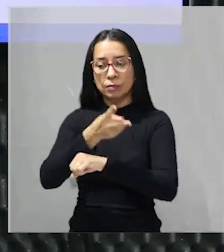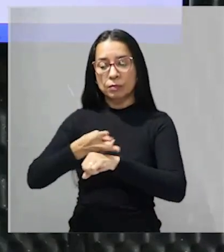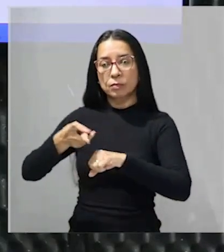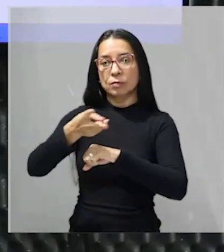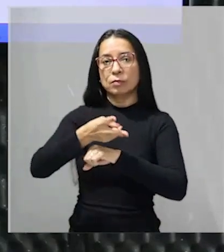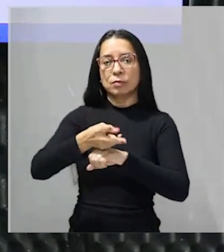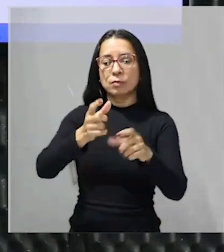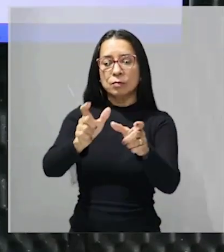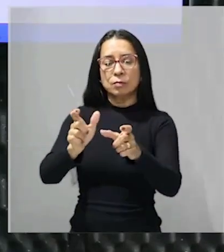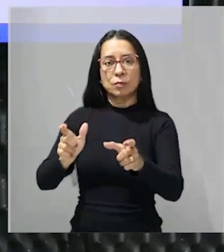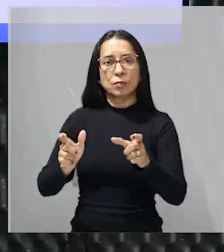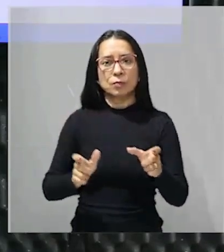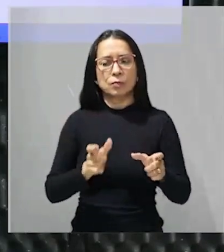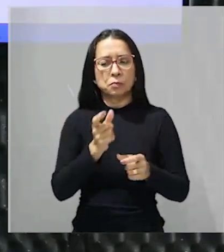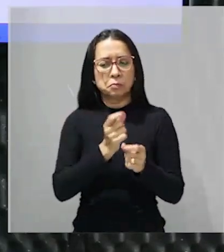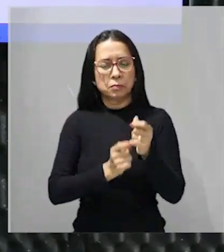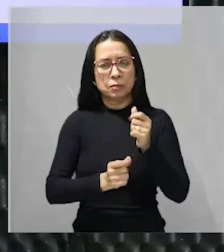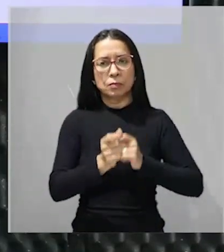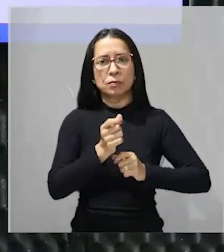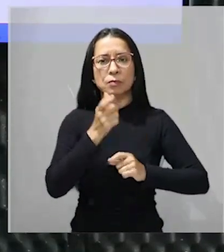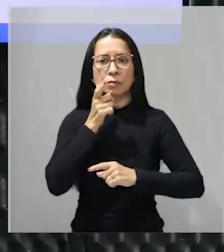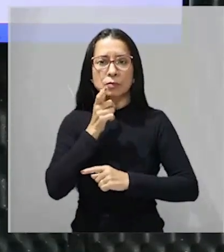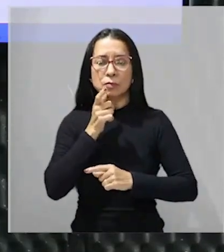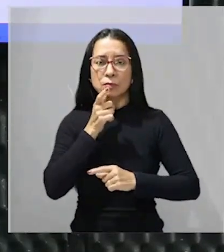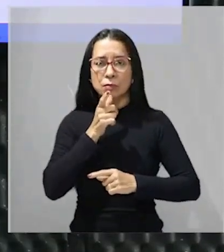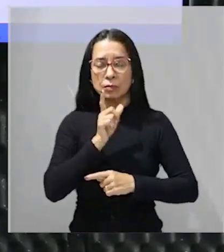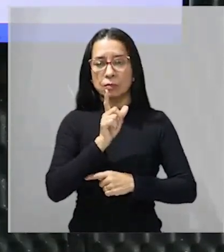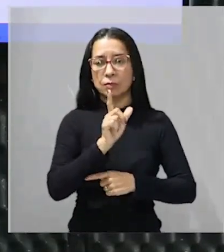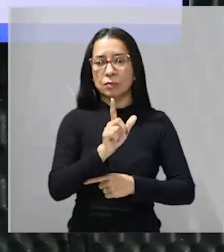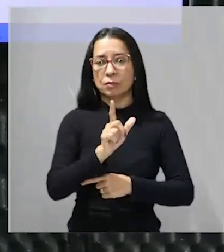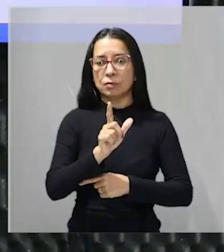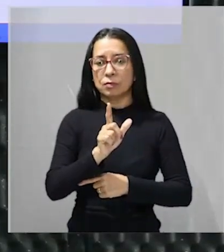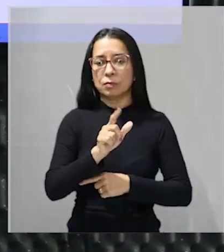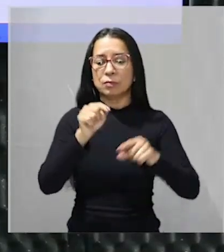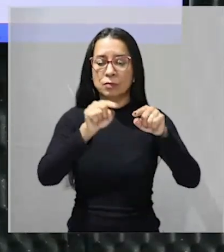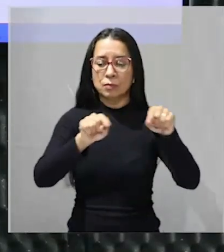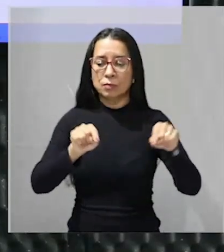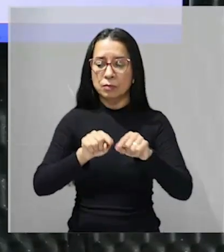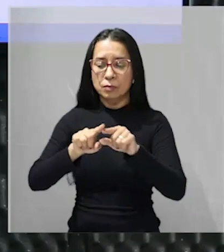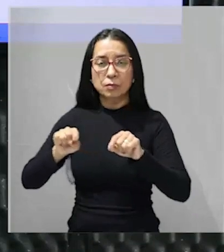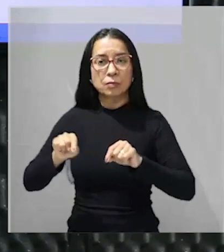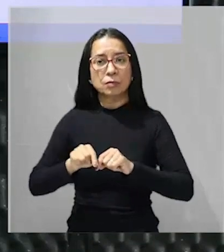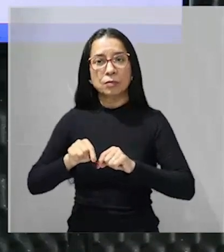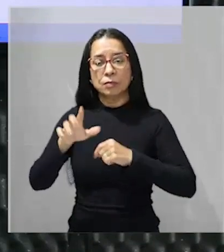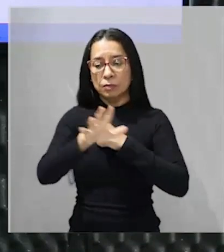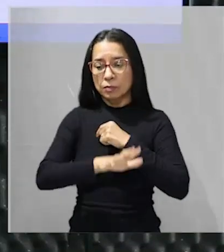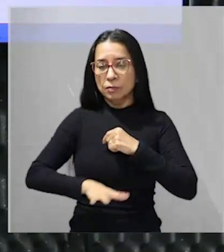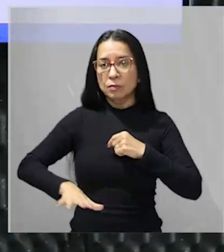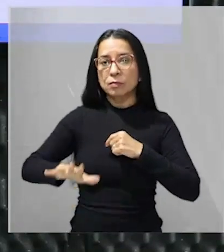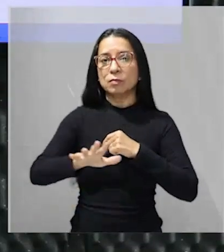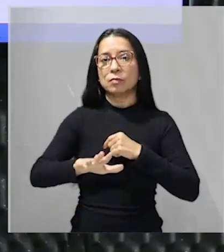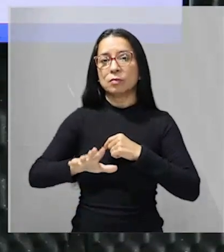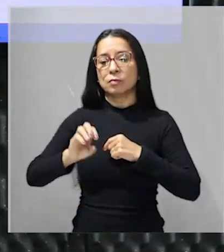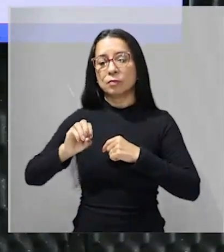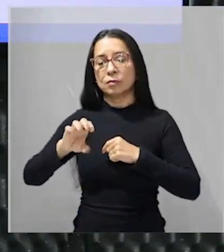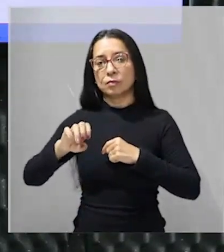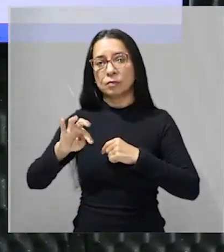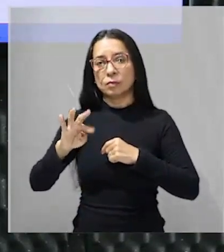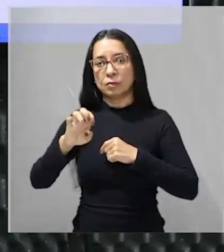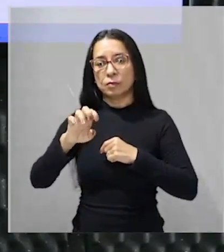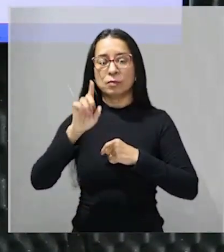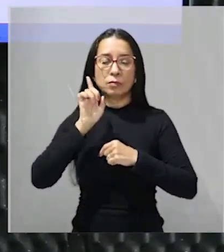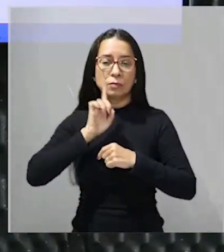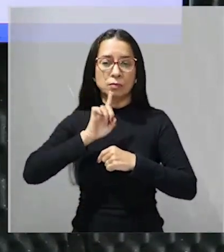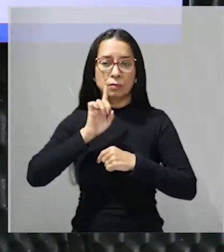mercados a conquista de territórios no oeste americano uma doutrina que eu diria que o